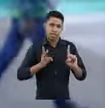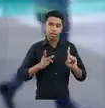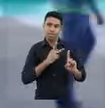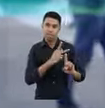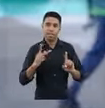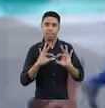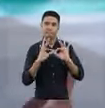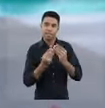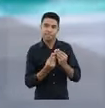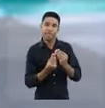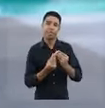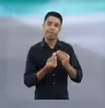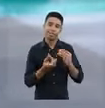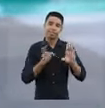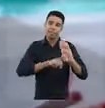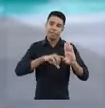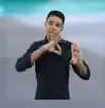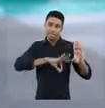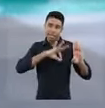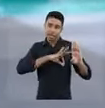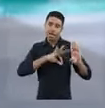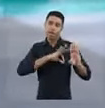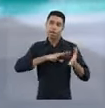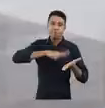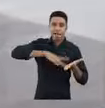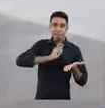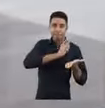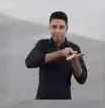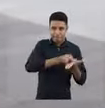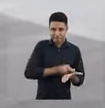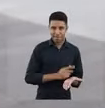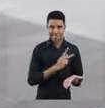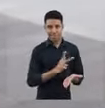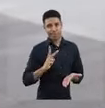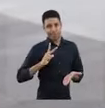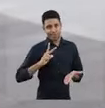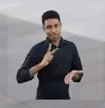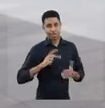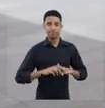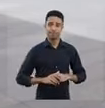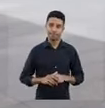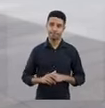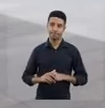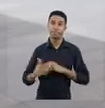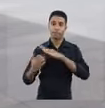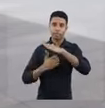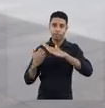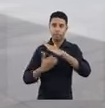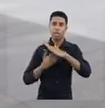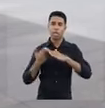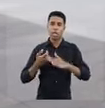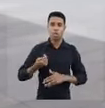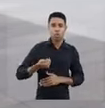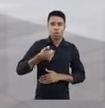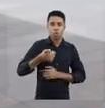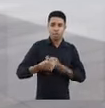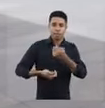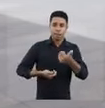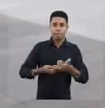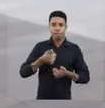para subsistir, manter a sua família, para pagar as suas contas E com o impedimento das empresas fazerem doações